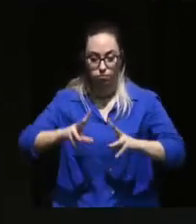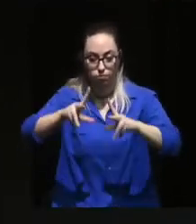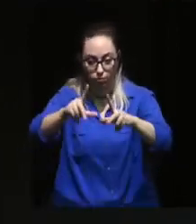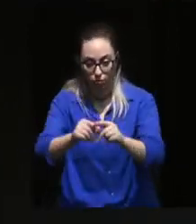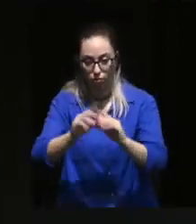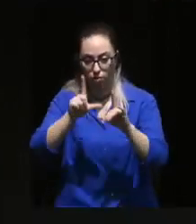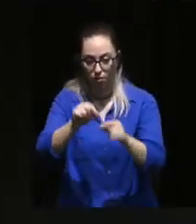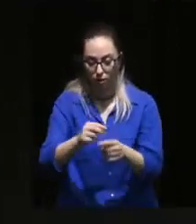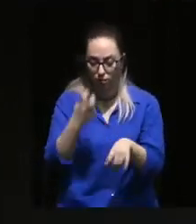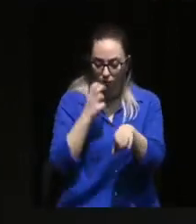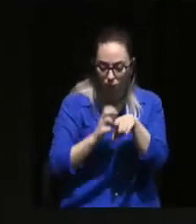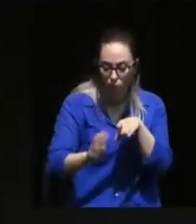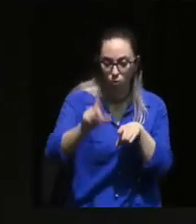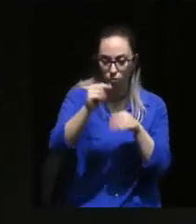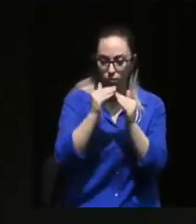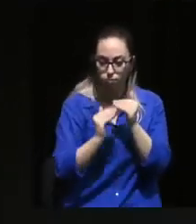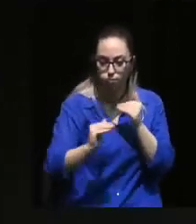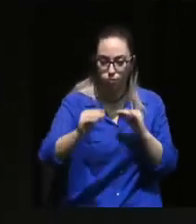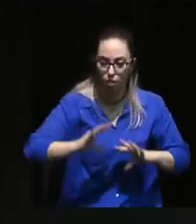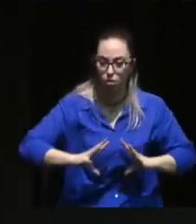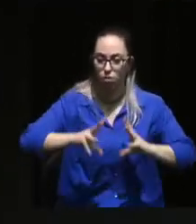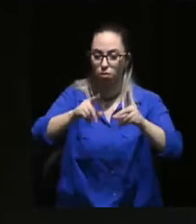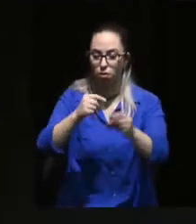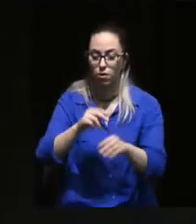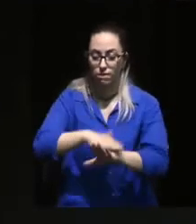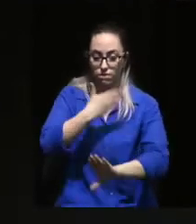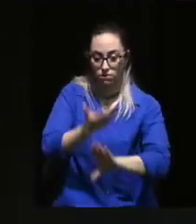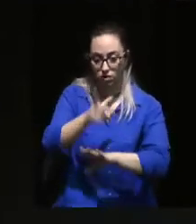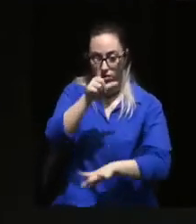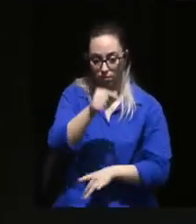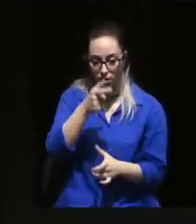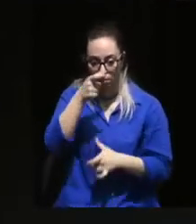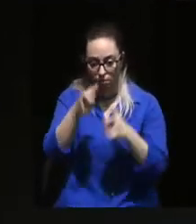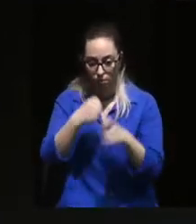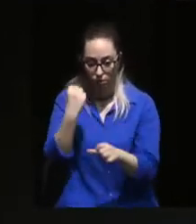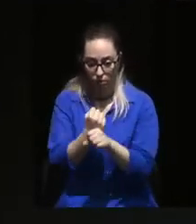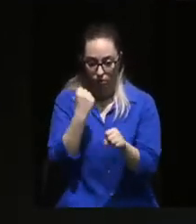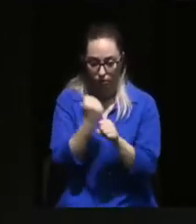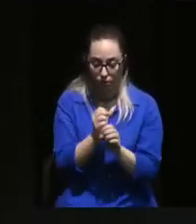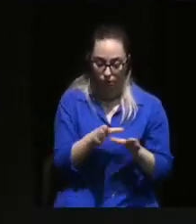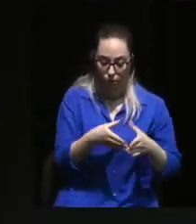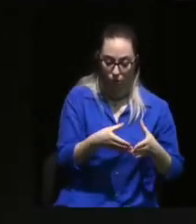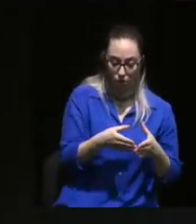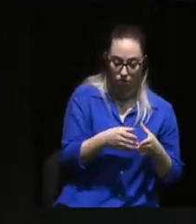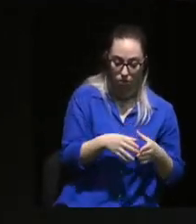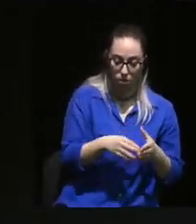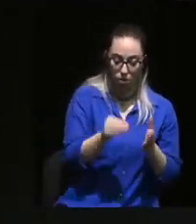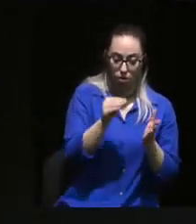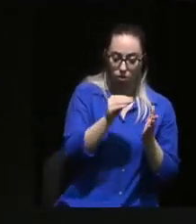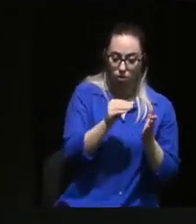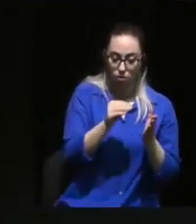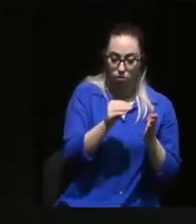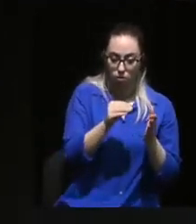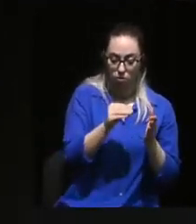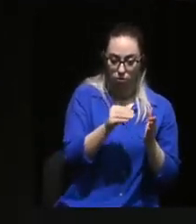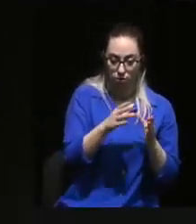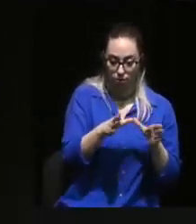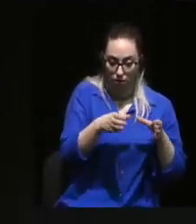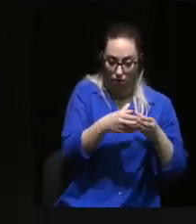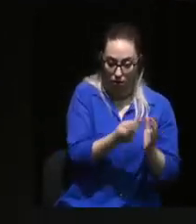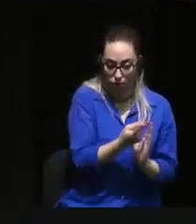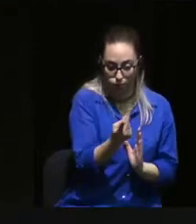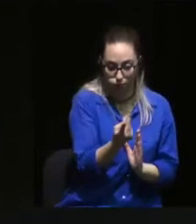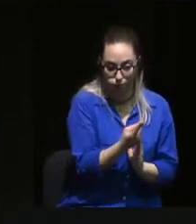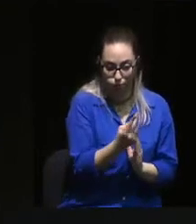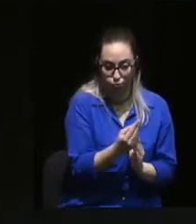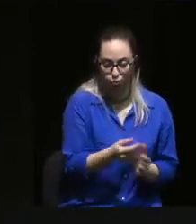conhecimento, reforça e implica que os direitos dos trabalhadores e da classe média não podem continuar a ser os primeiros a ser postos em causa. E é por